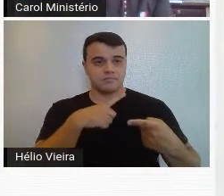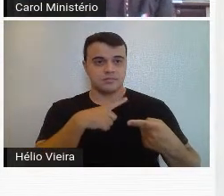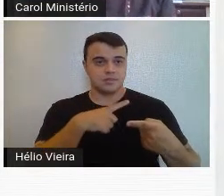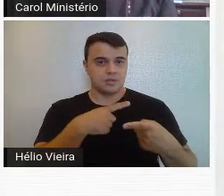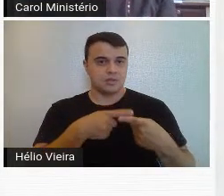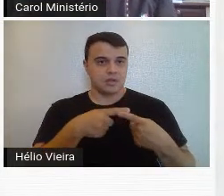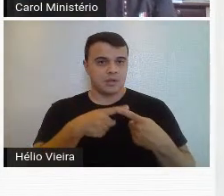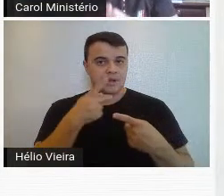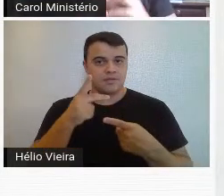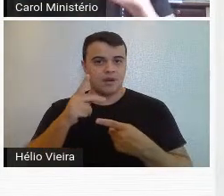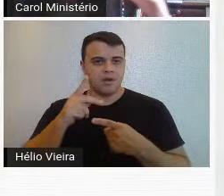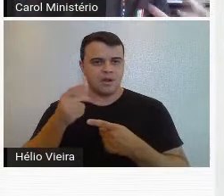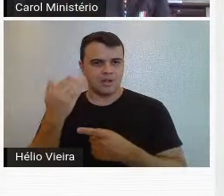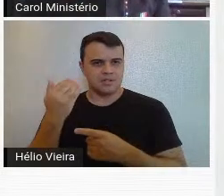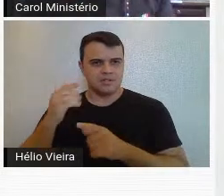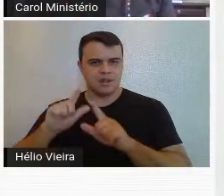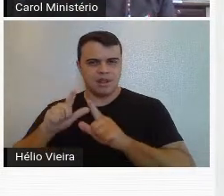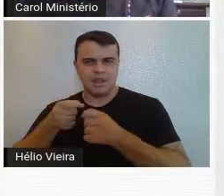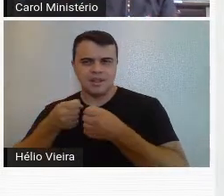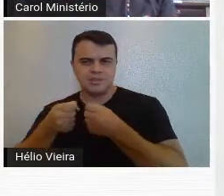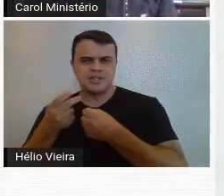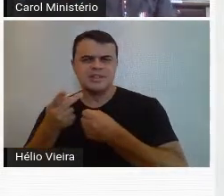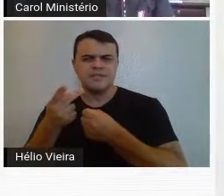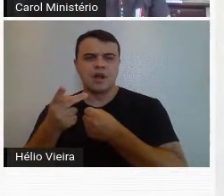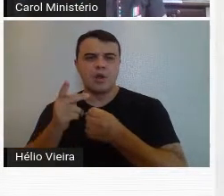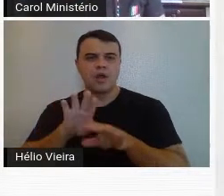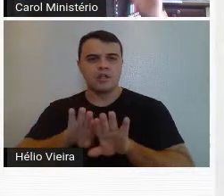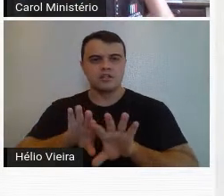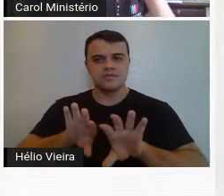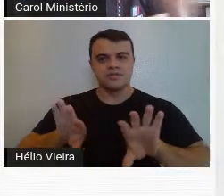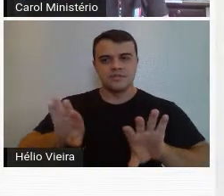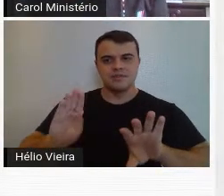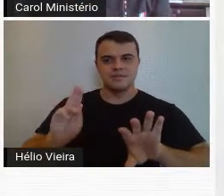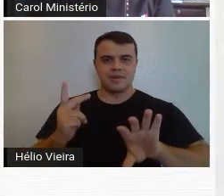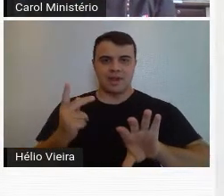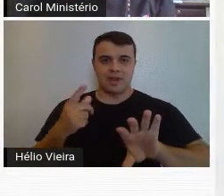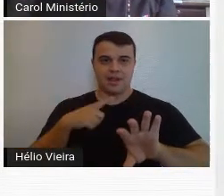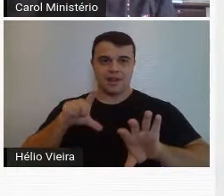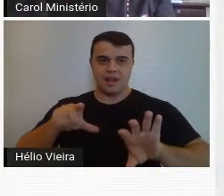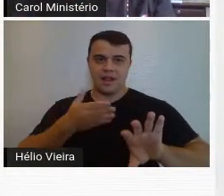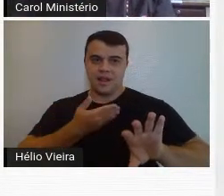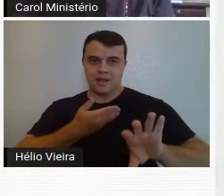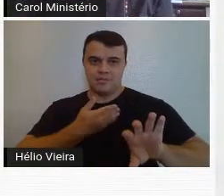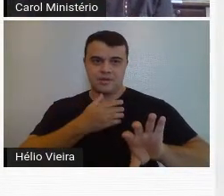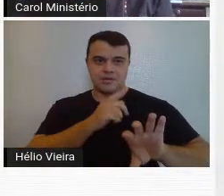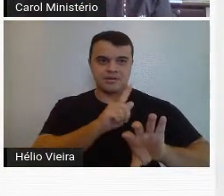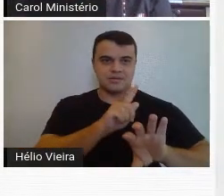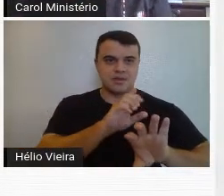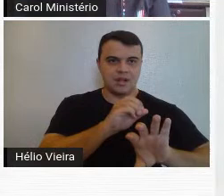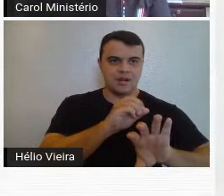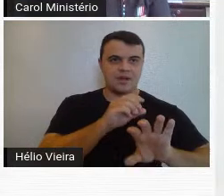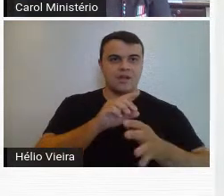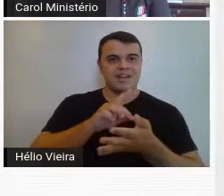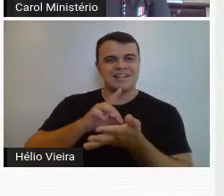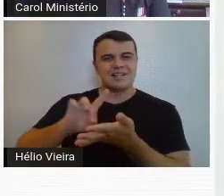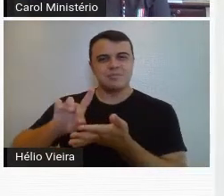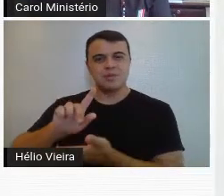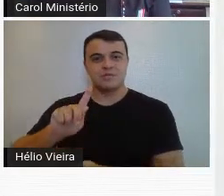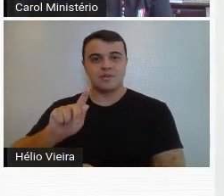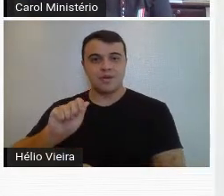segundo a imprensa da época, dividiu a sociedade belo-horizontina entre os amigos do galo e os inimigos do galo.